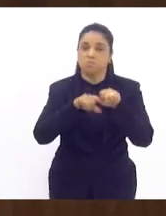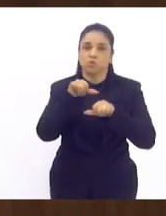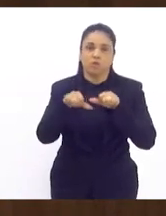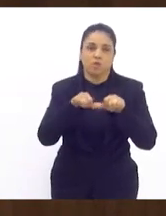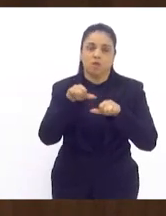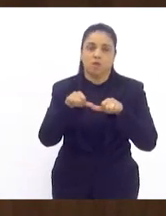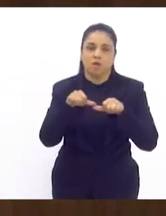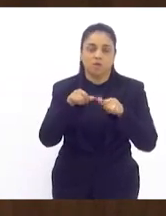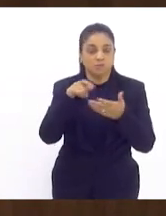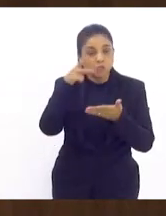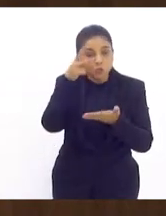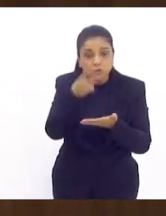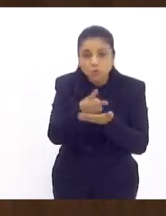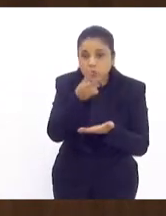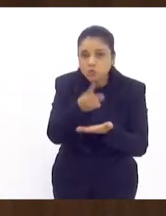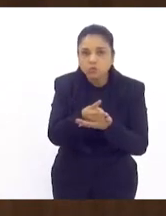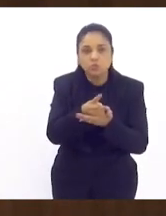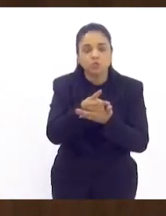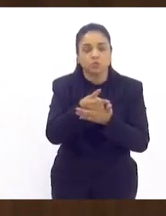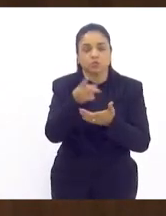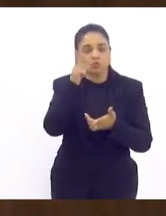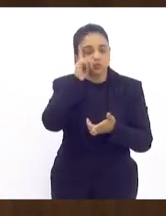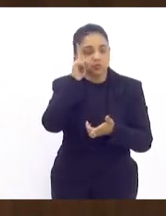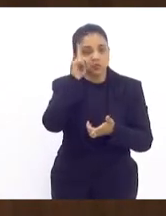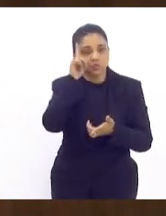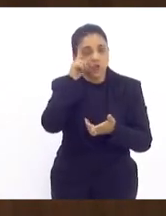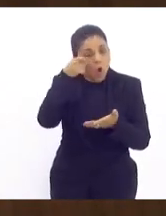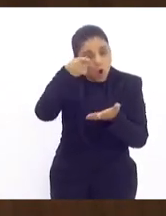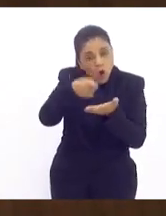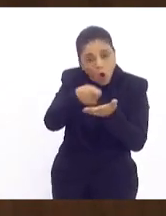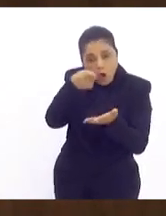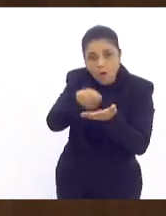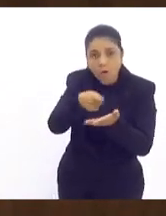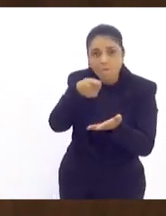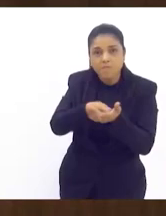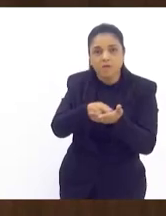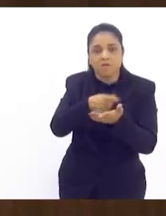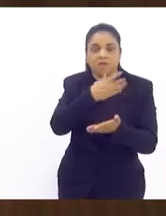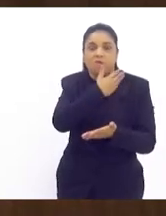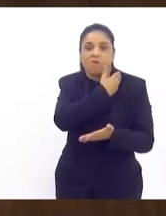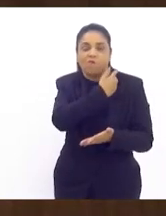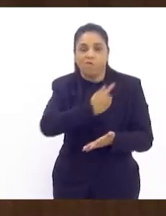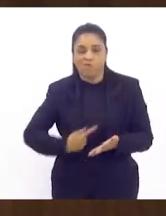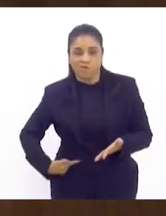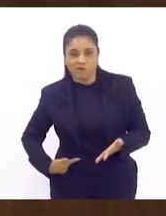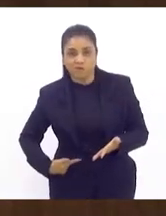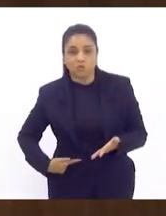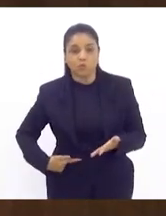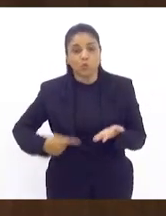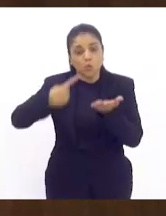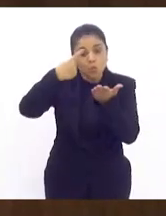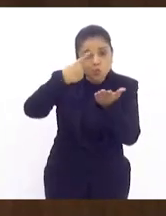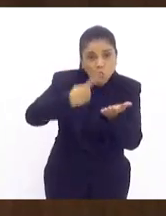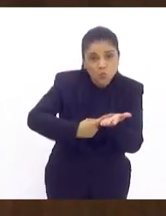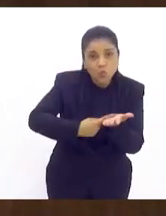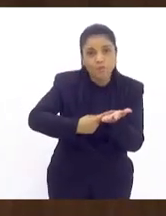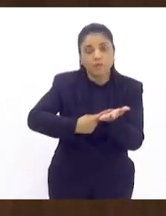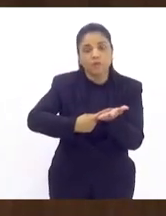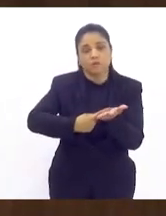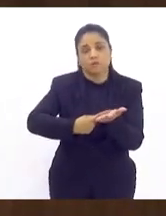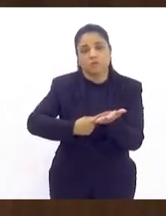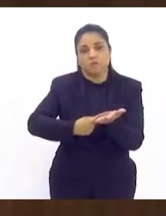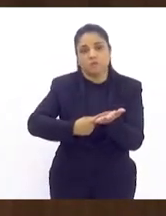cobrar o que se é votado nessa casa que faça o governador cumprir o que nós